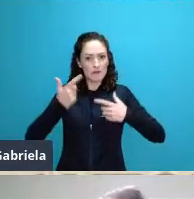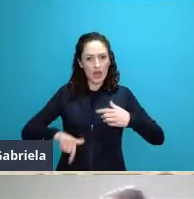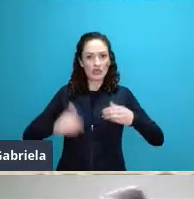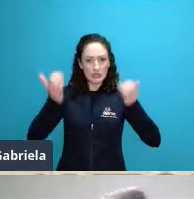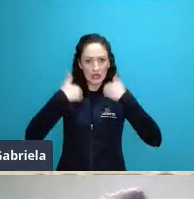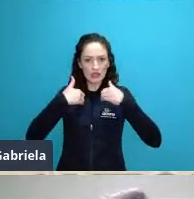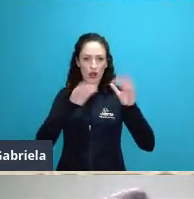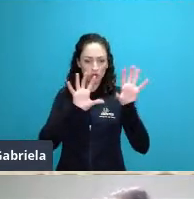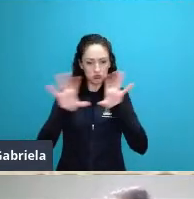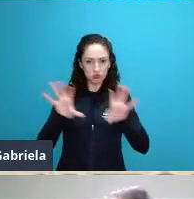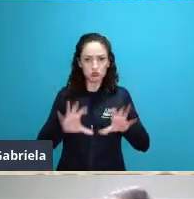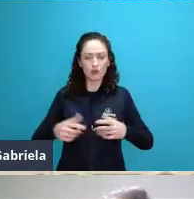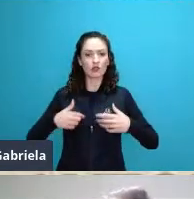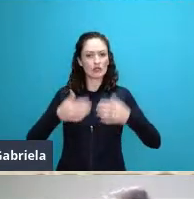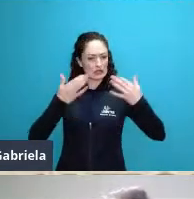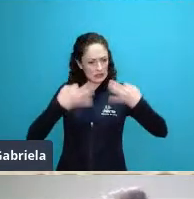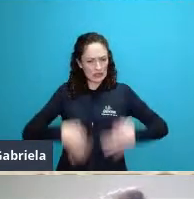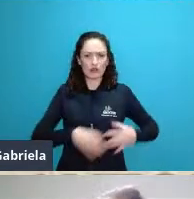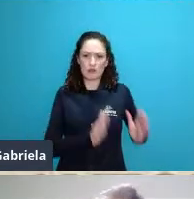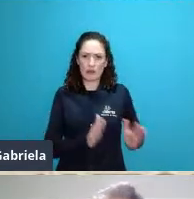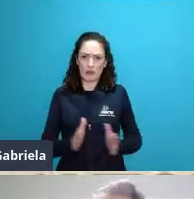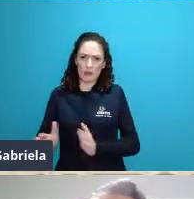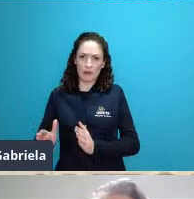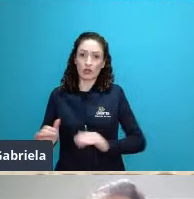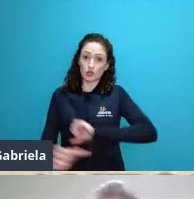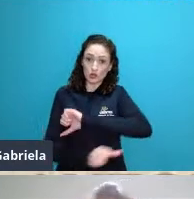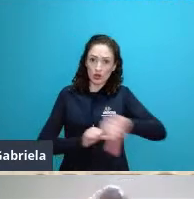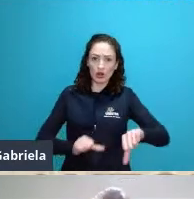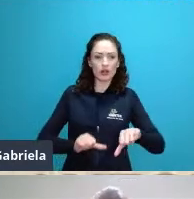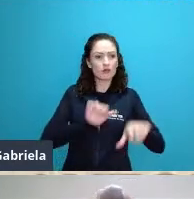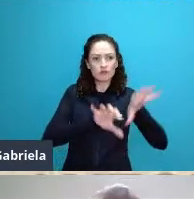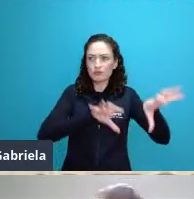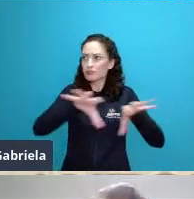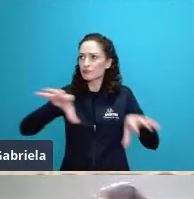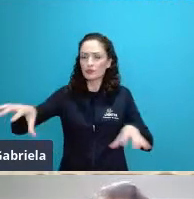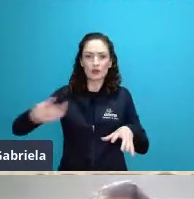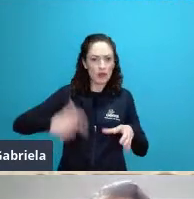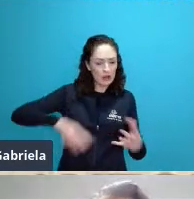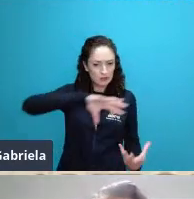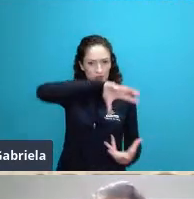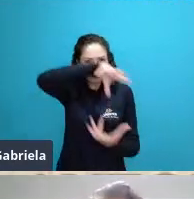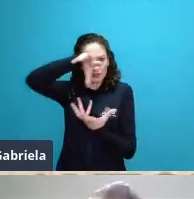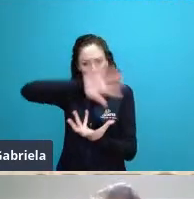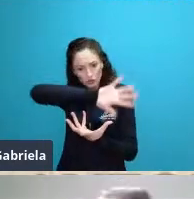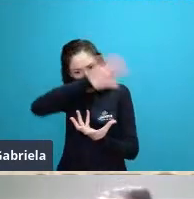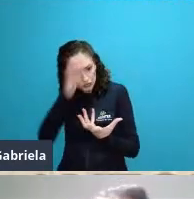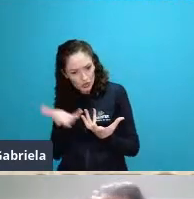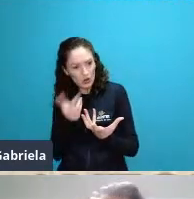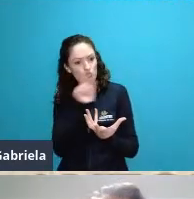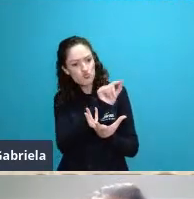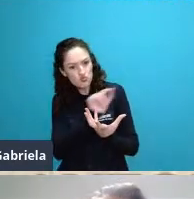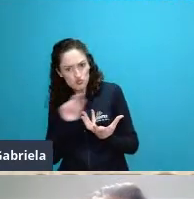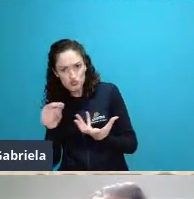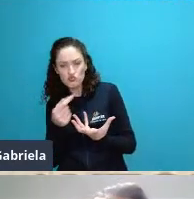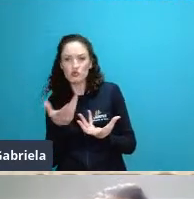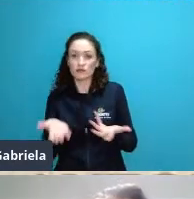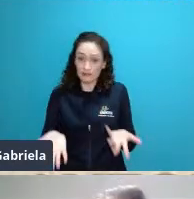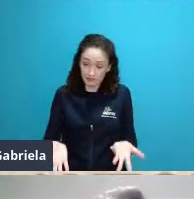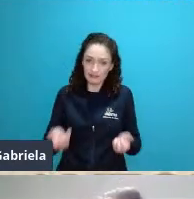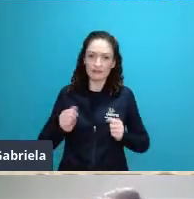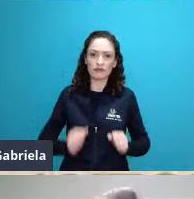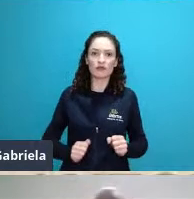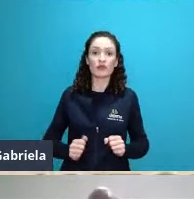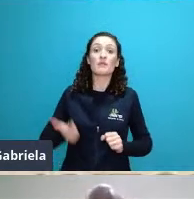ecologia possibilitou com que nós definíssemos por exemplo o que é uma população que é que são indivíduos de uma mesma espécie né